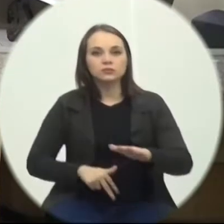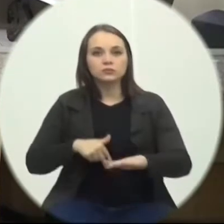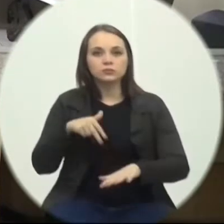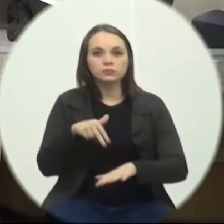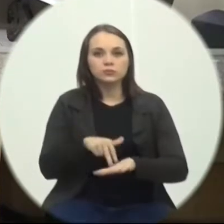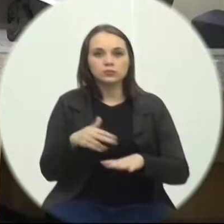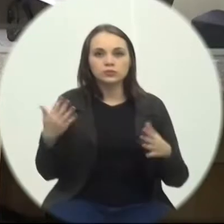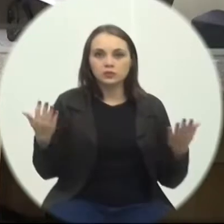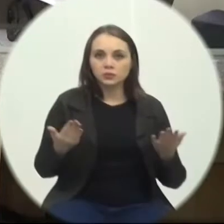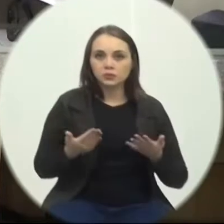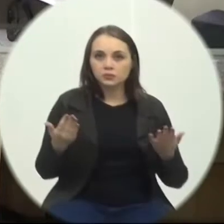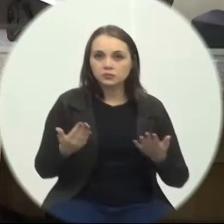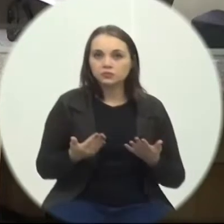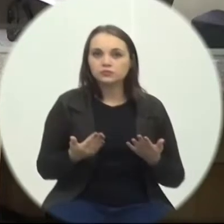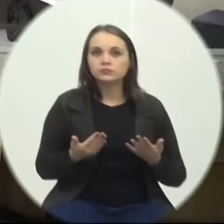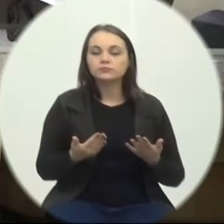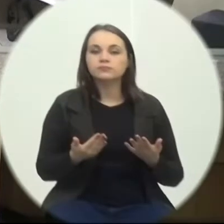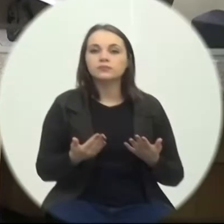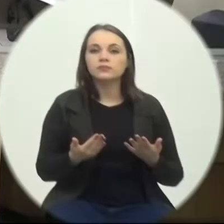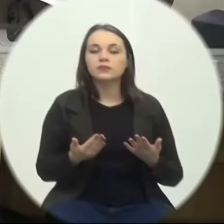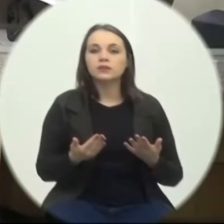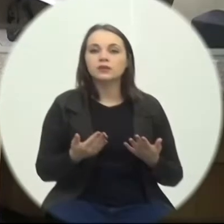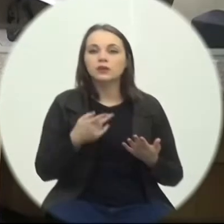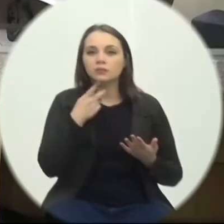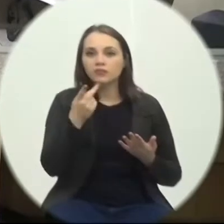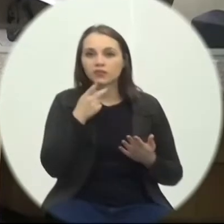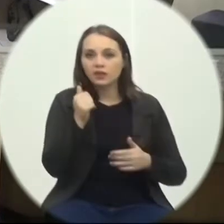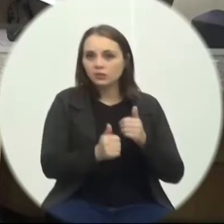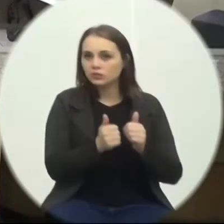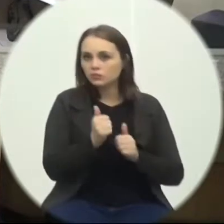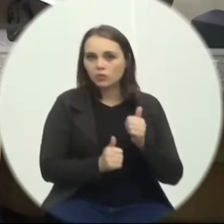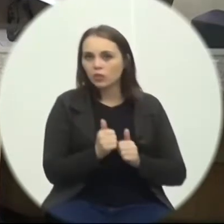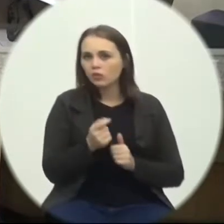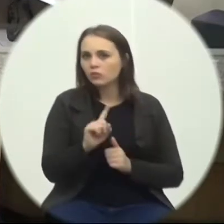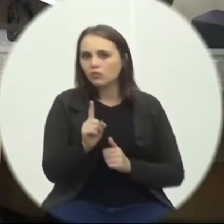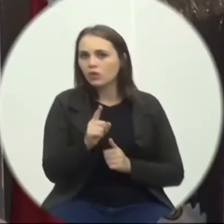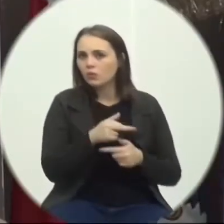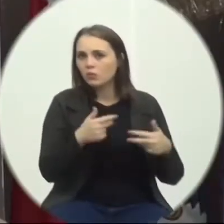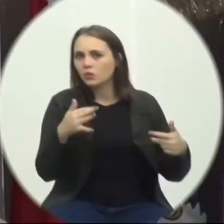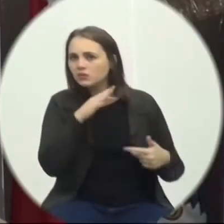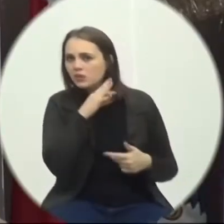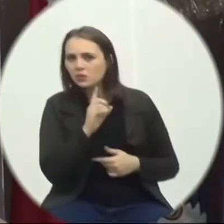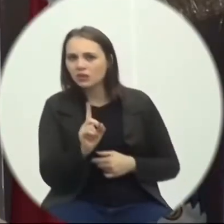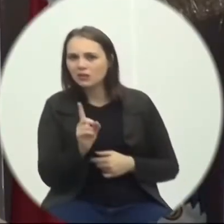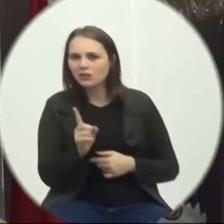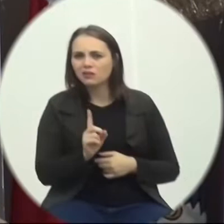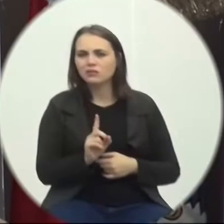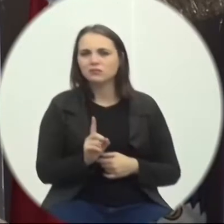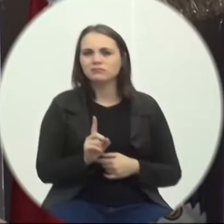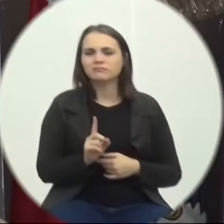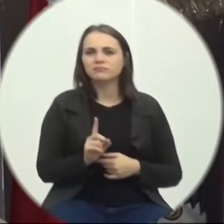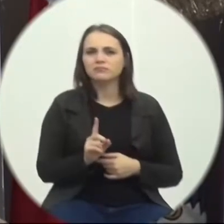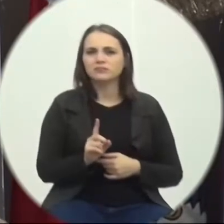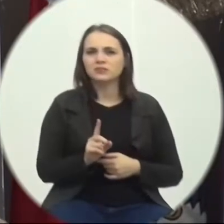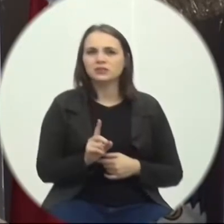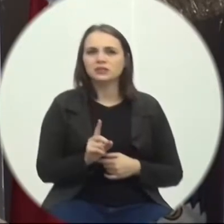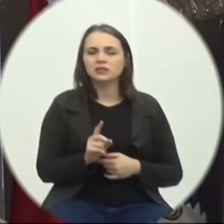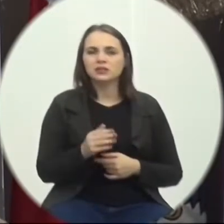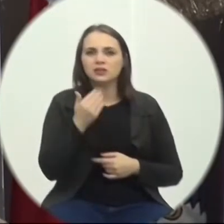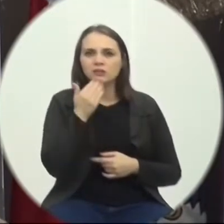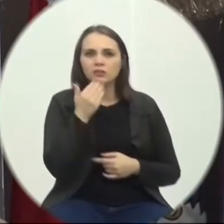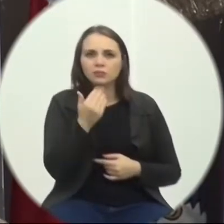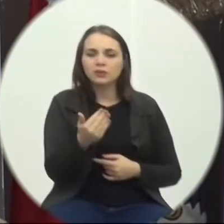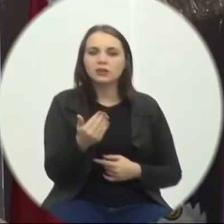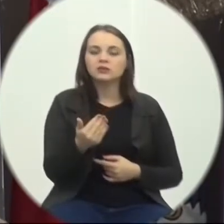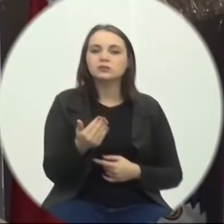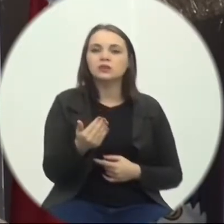Na tarde De hoje Para dizer Que o esporte Não é vilão O esporte Não é vilão E aí Eu peço Que o Henrique